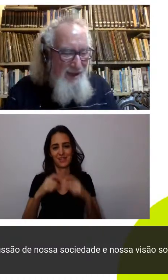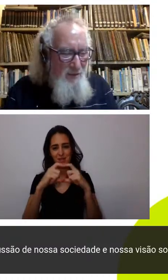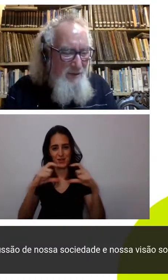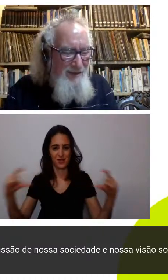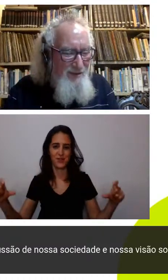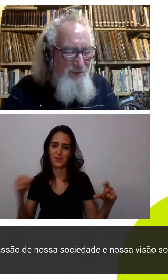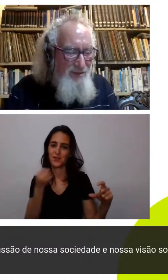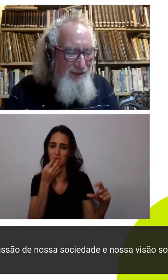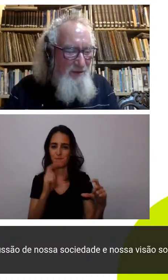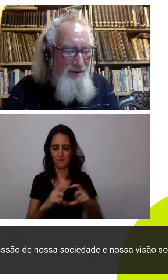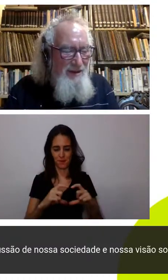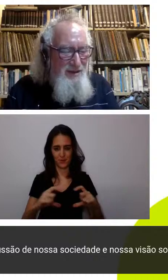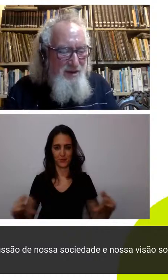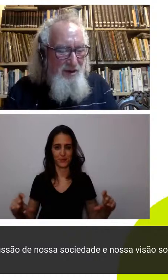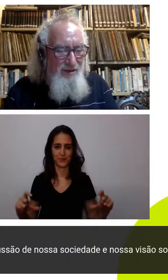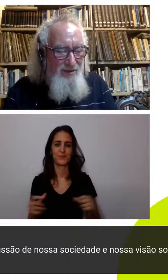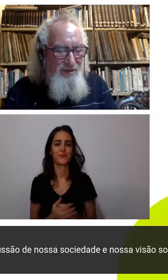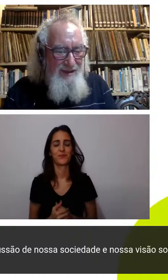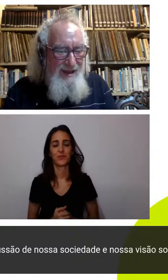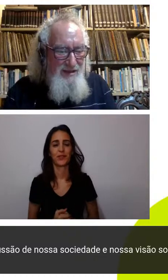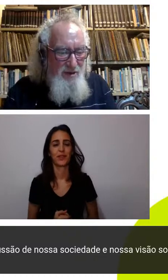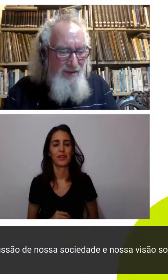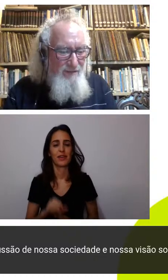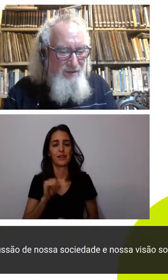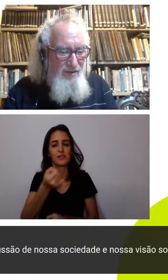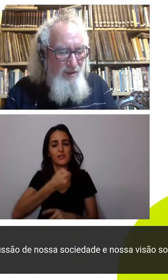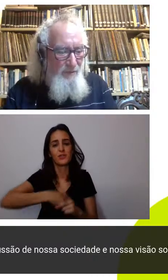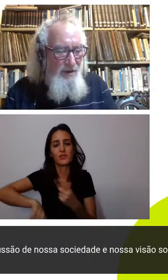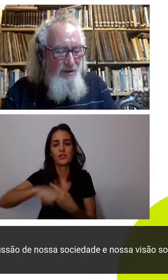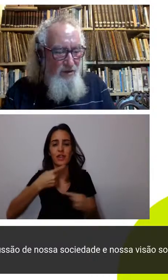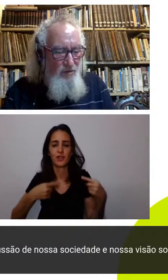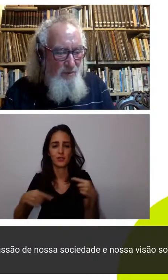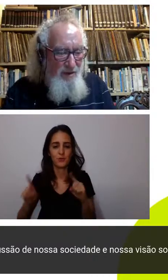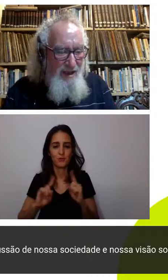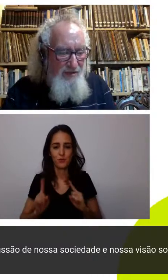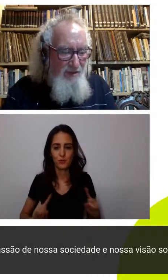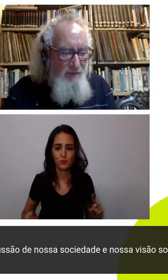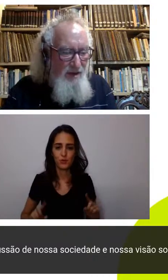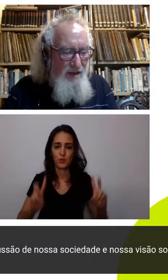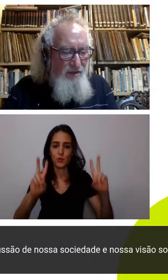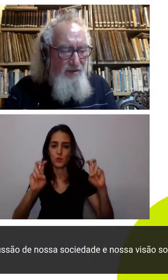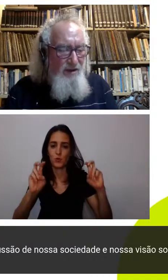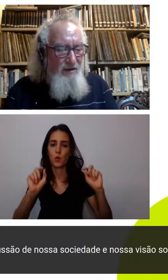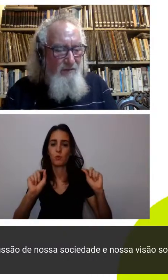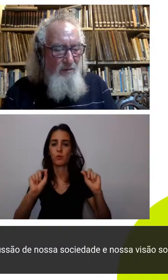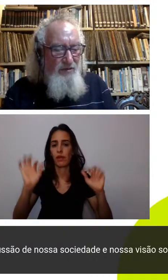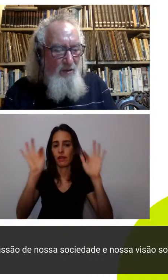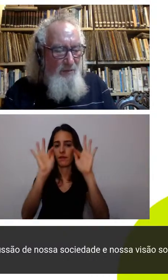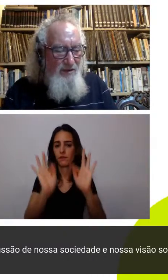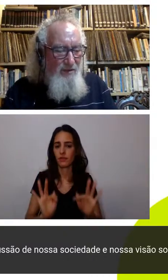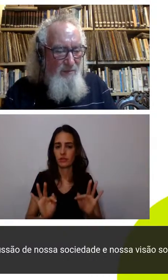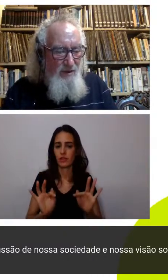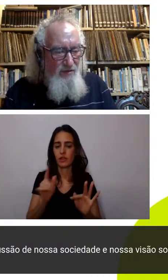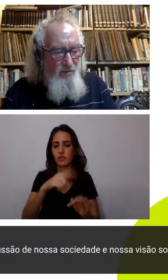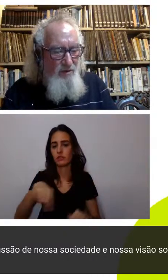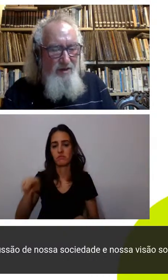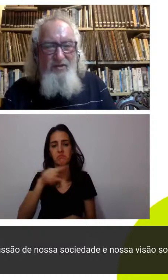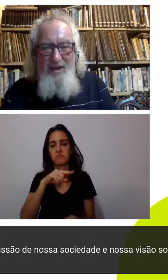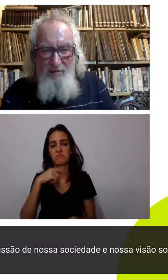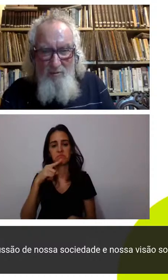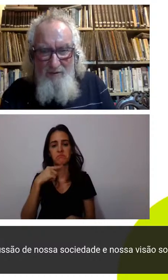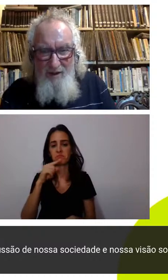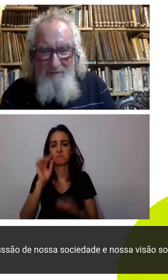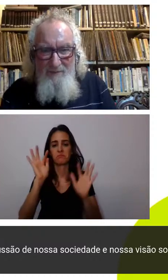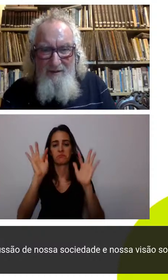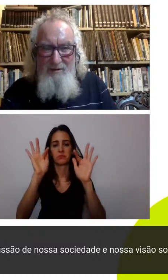sem uma discussão de nossa sociedade nossa visão sobre o que é ser feliz vamos ao precipício